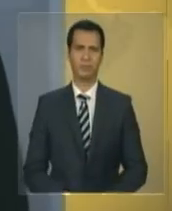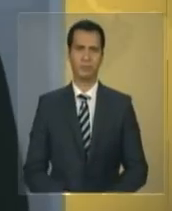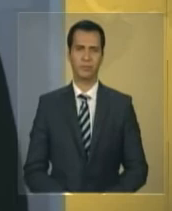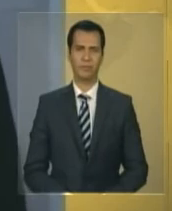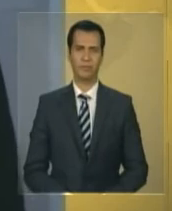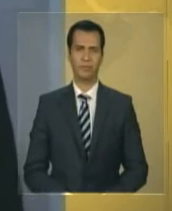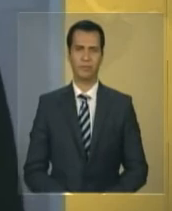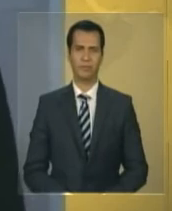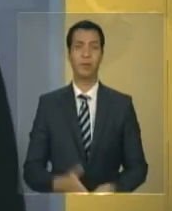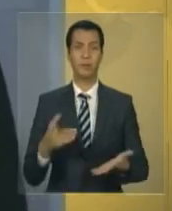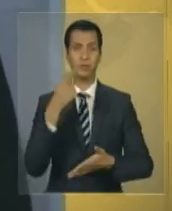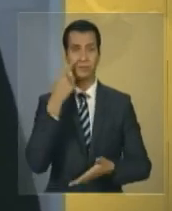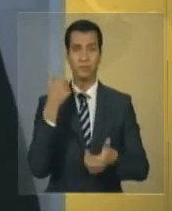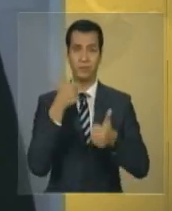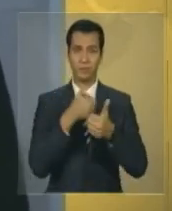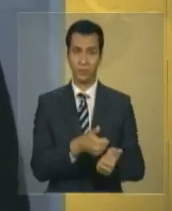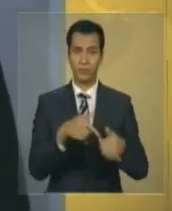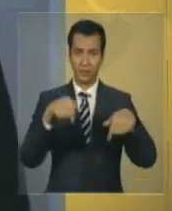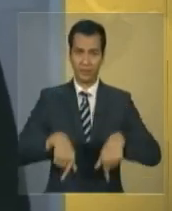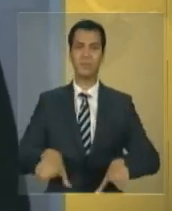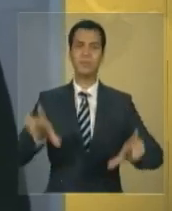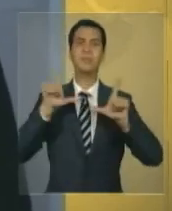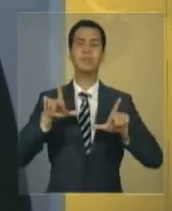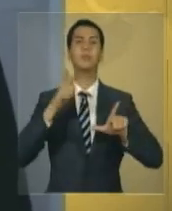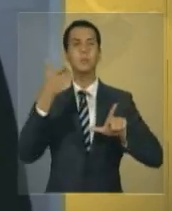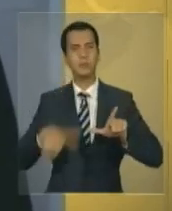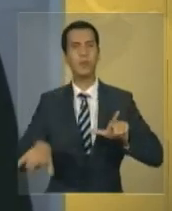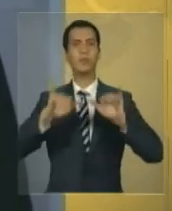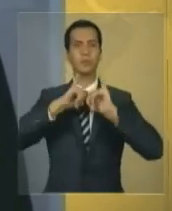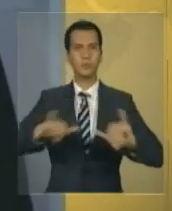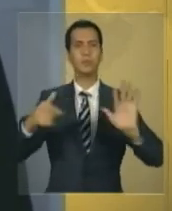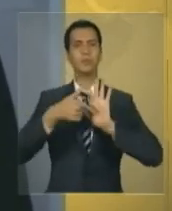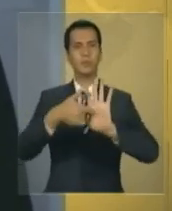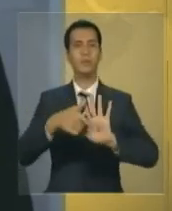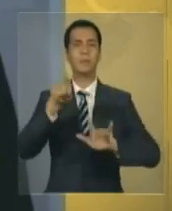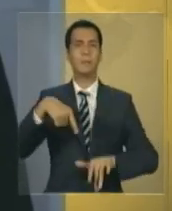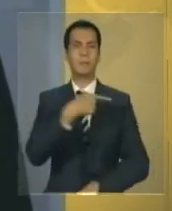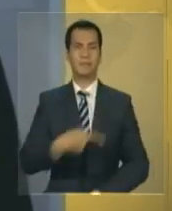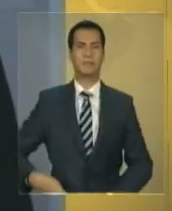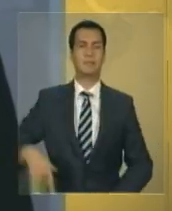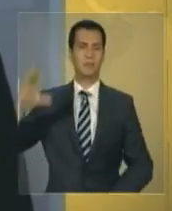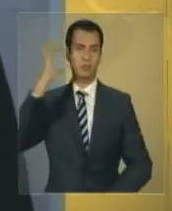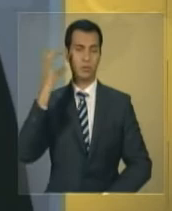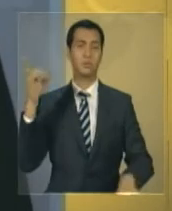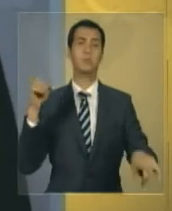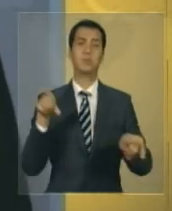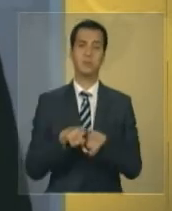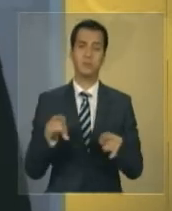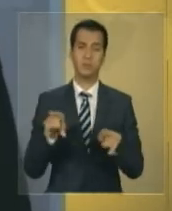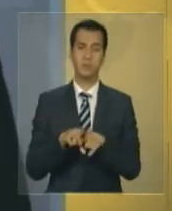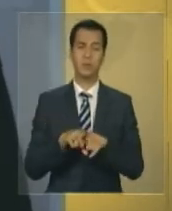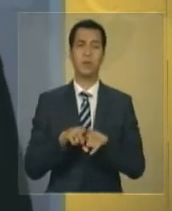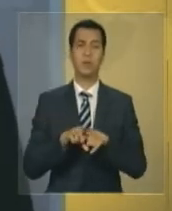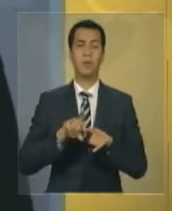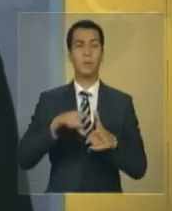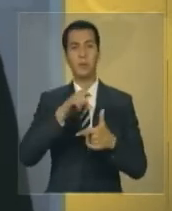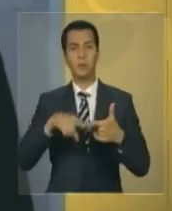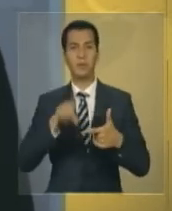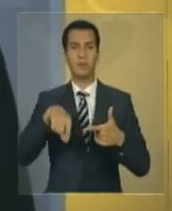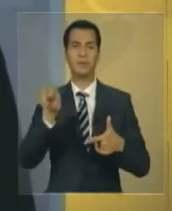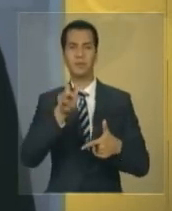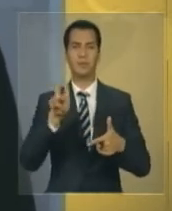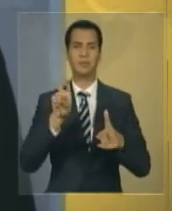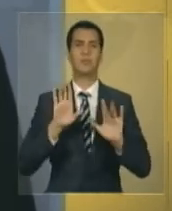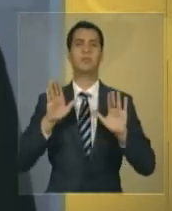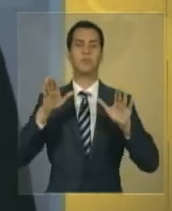Você acompanhou a reapresentação da declaração conjunta da presidenta Dilma Rousseff à imprensa logo após a quinta cúpula euro-brasileira.